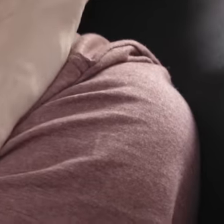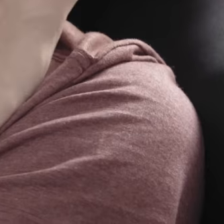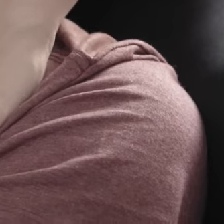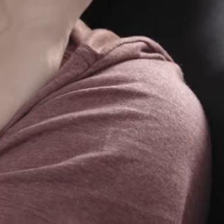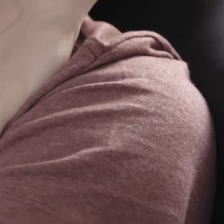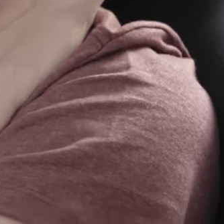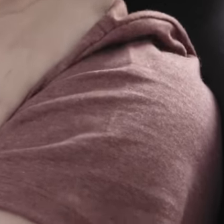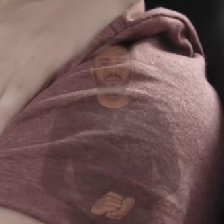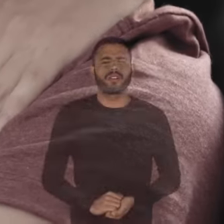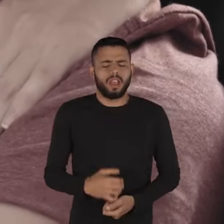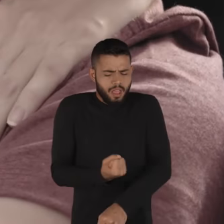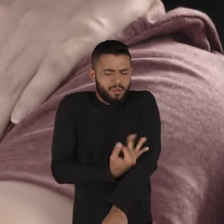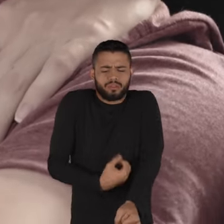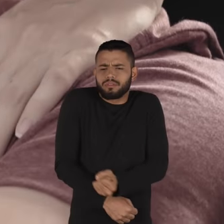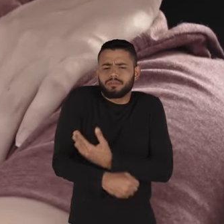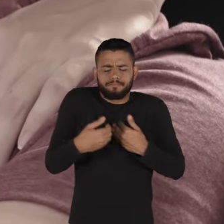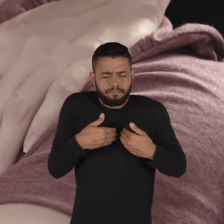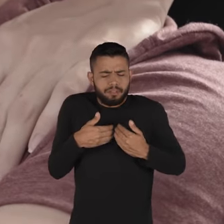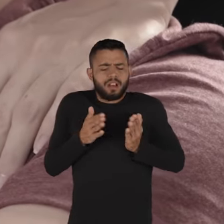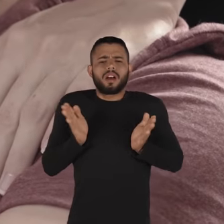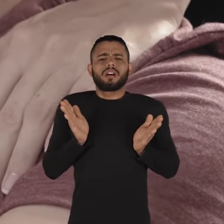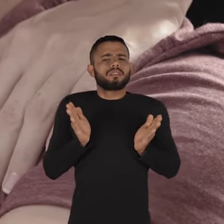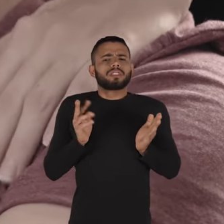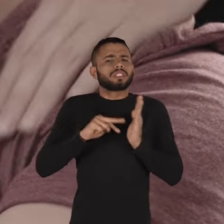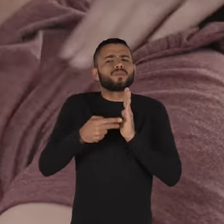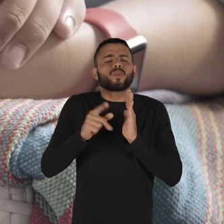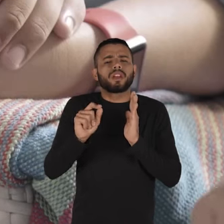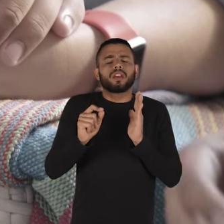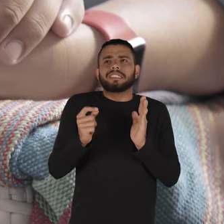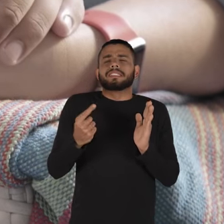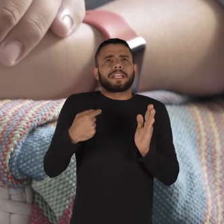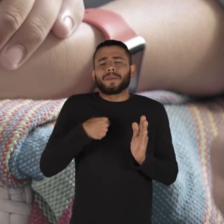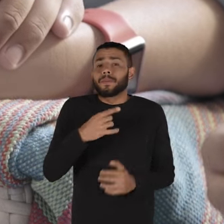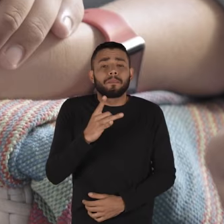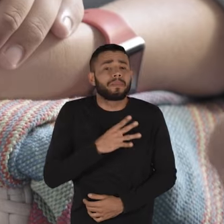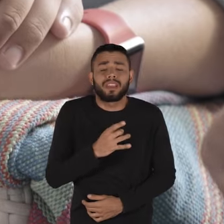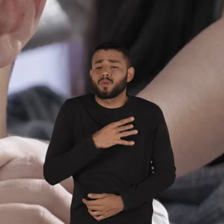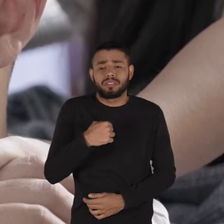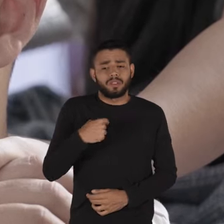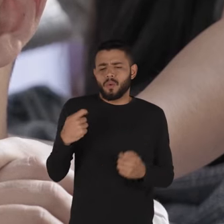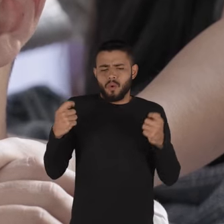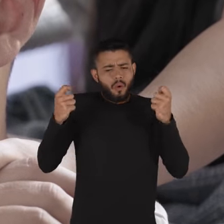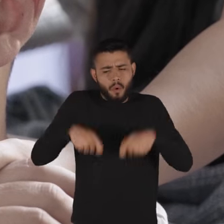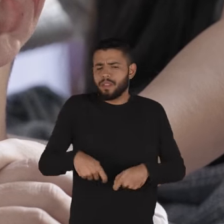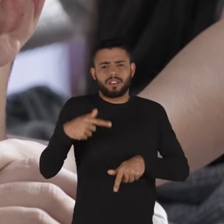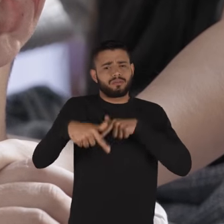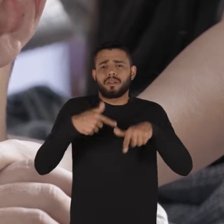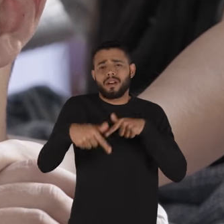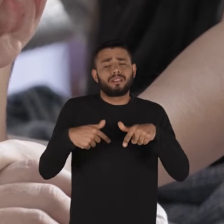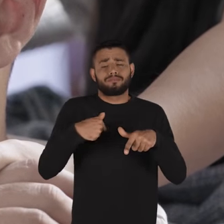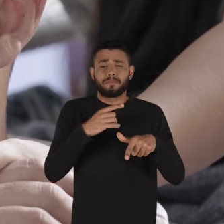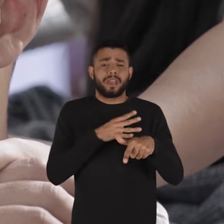clínico e escritor. A abertura emocional tem a ver com você dizer, cara, eu estou com medo de não ser competente no meu